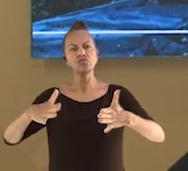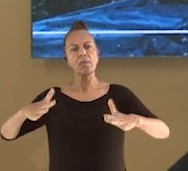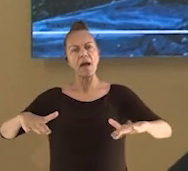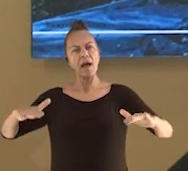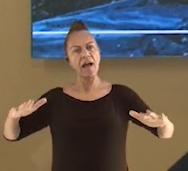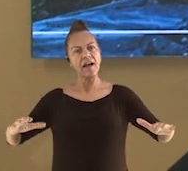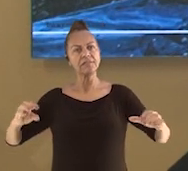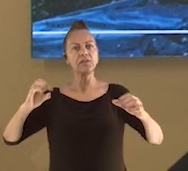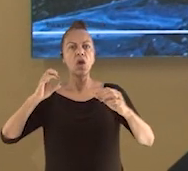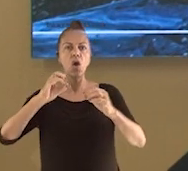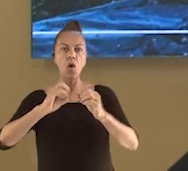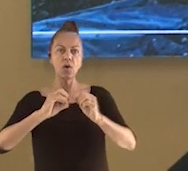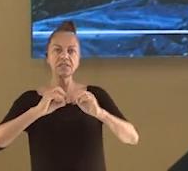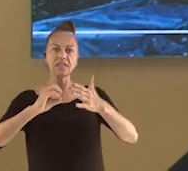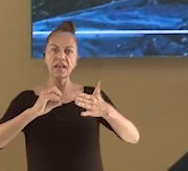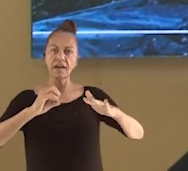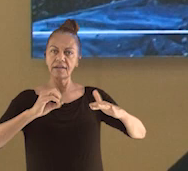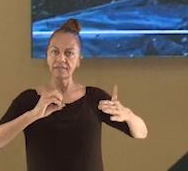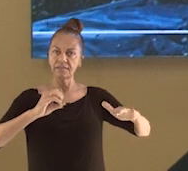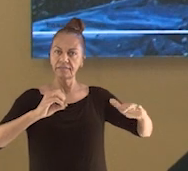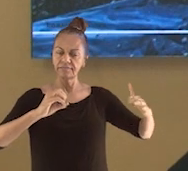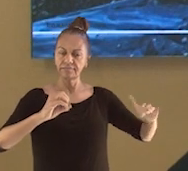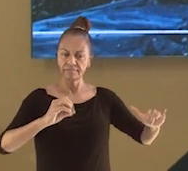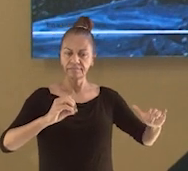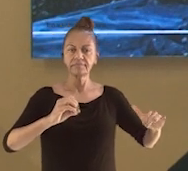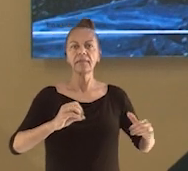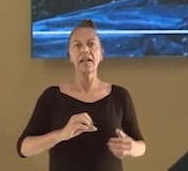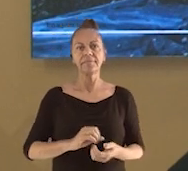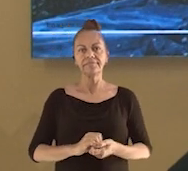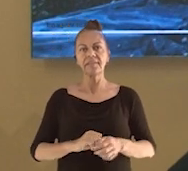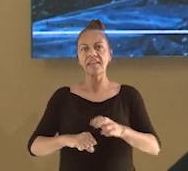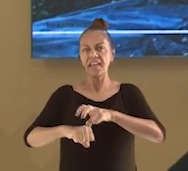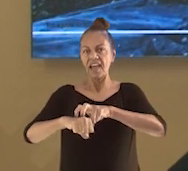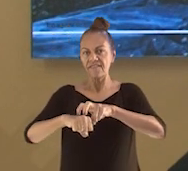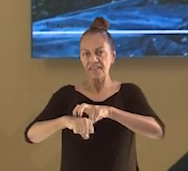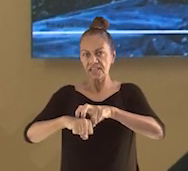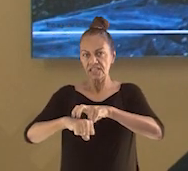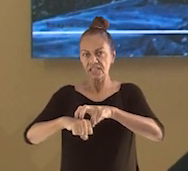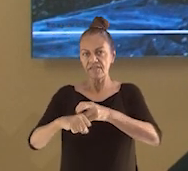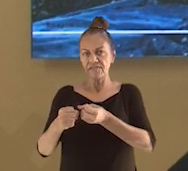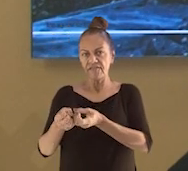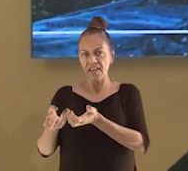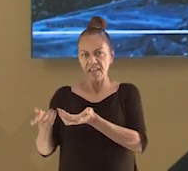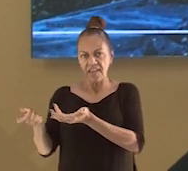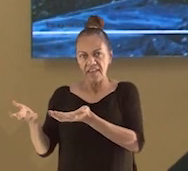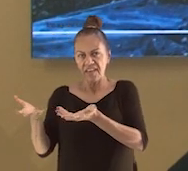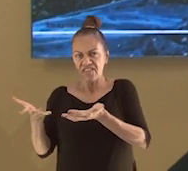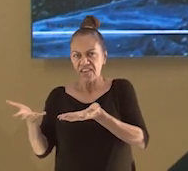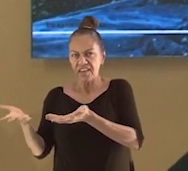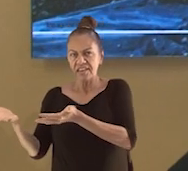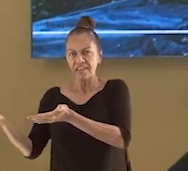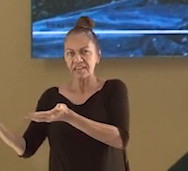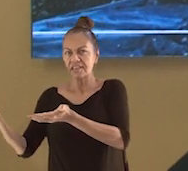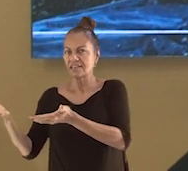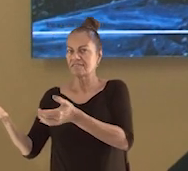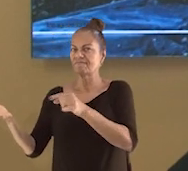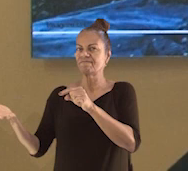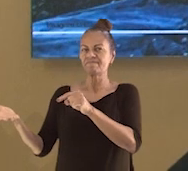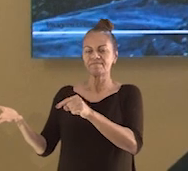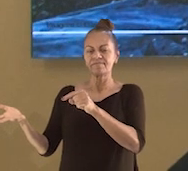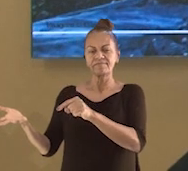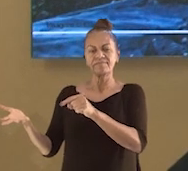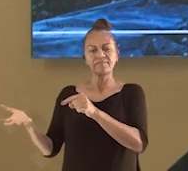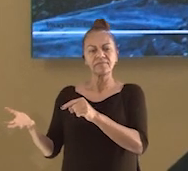e os mares e oceanos. A vegetação rasteira que ocupa parte das faixas de areia acaba, em